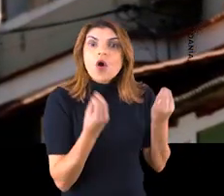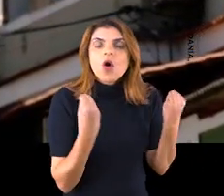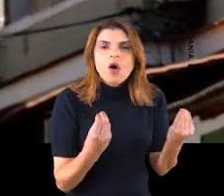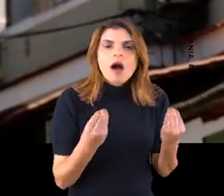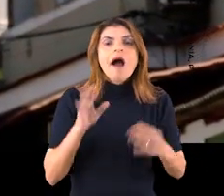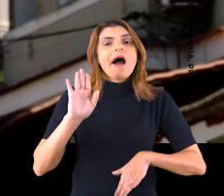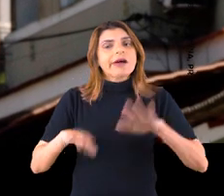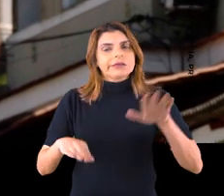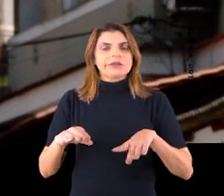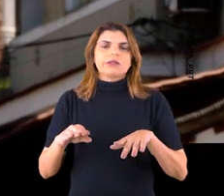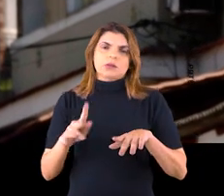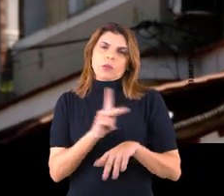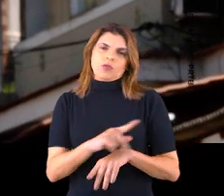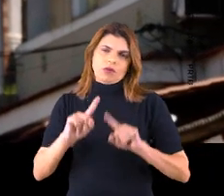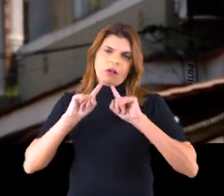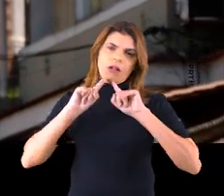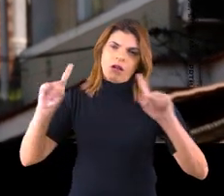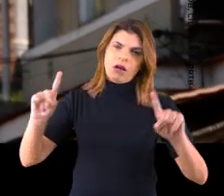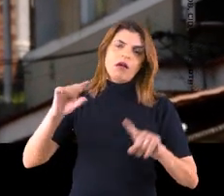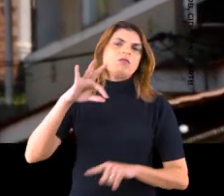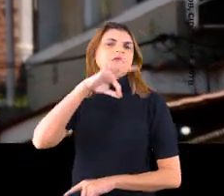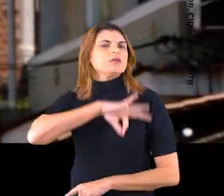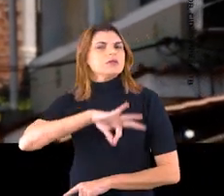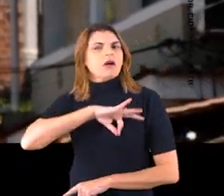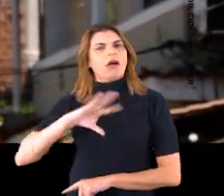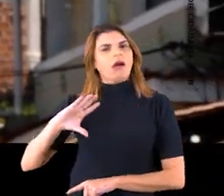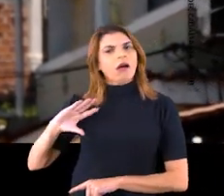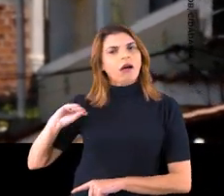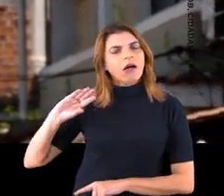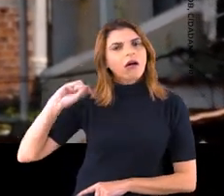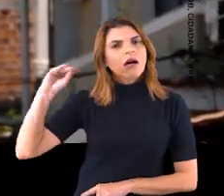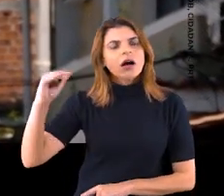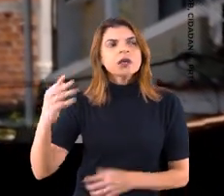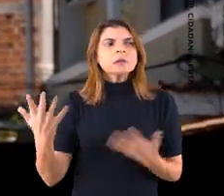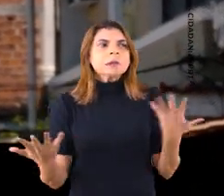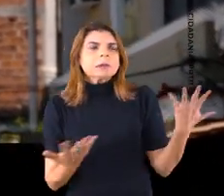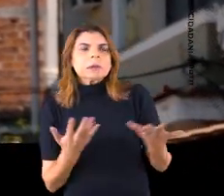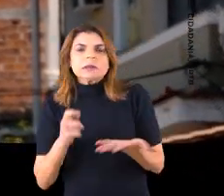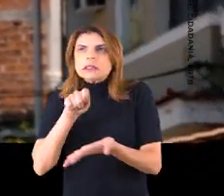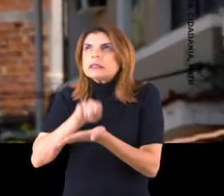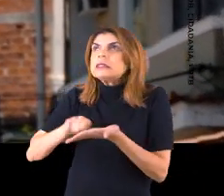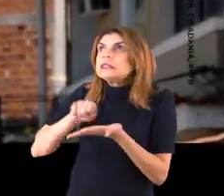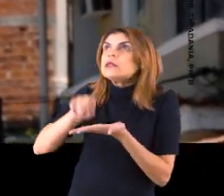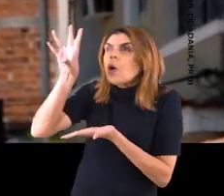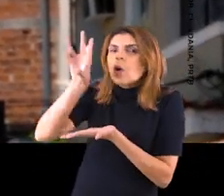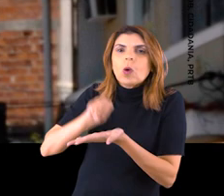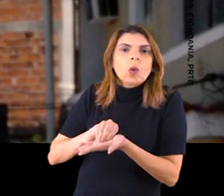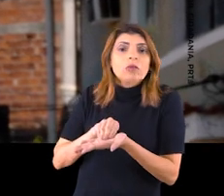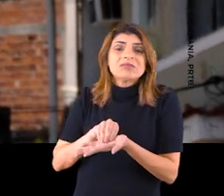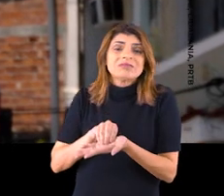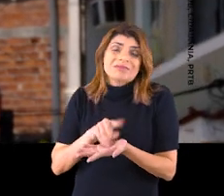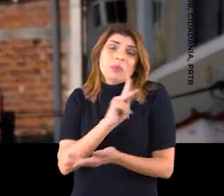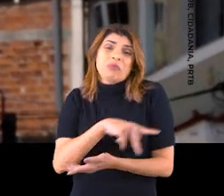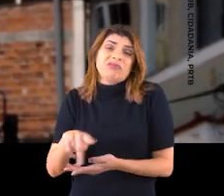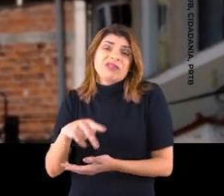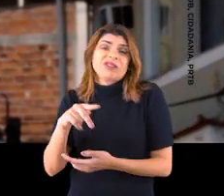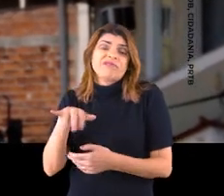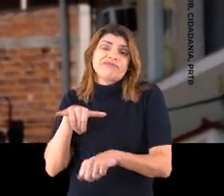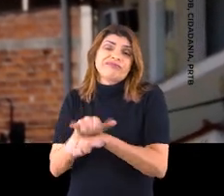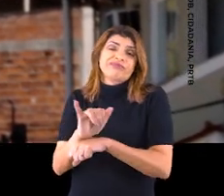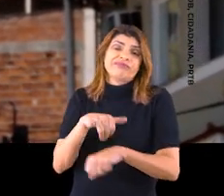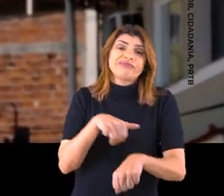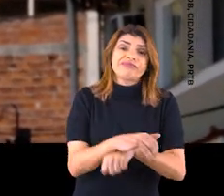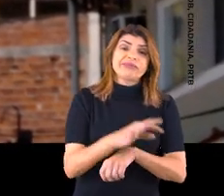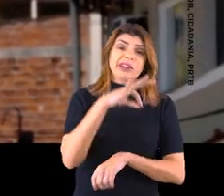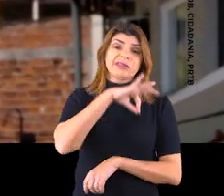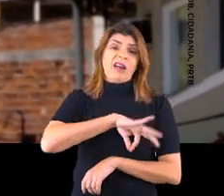chegavam na sala falando que o salário estava atrasado. Às vezes a gente não tinha dever por conta disso, que eles não se esforçavam, porque o salário deles também não